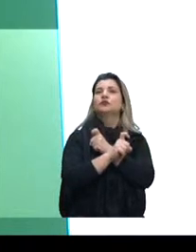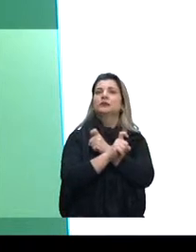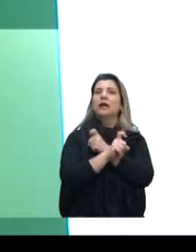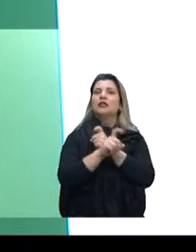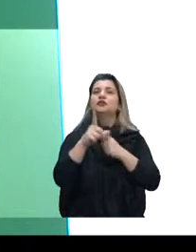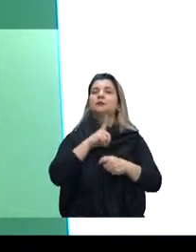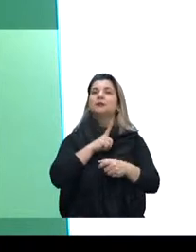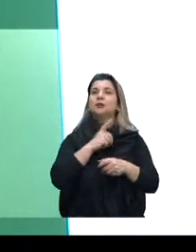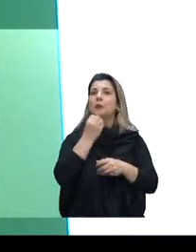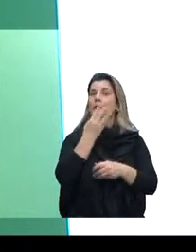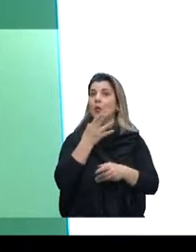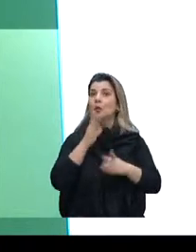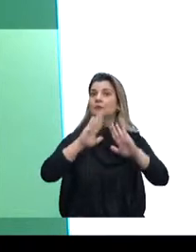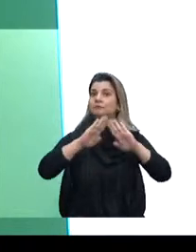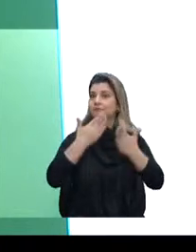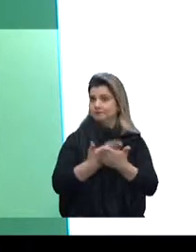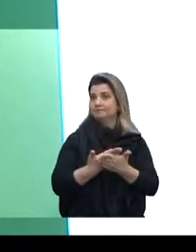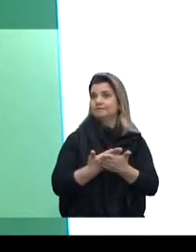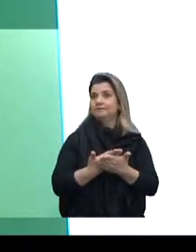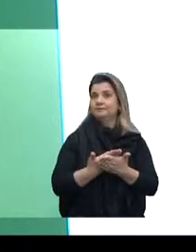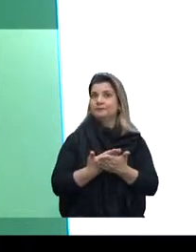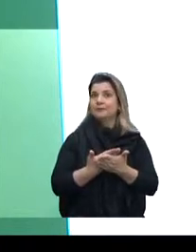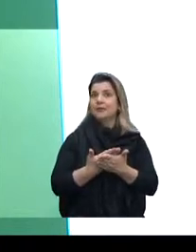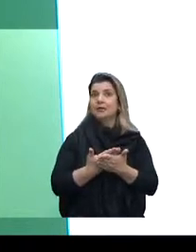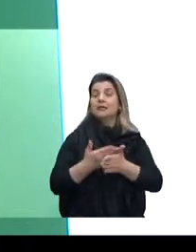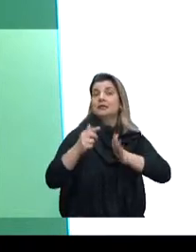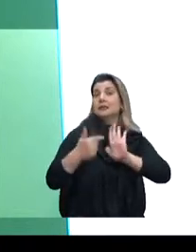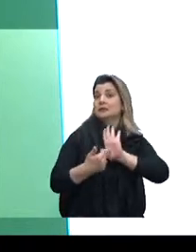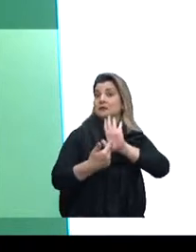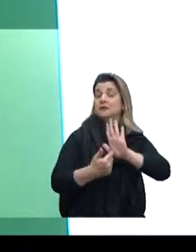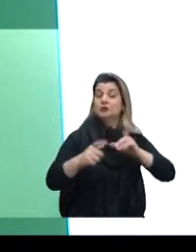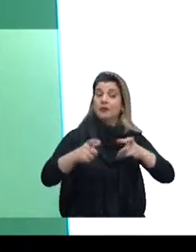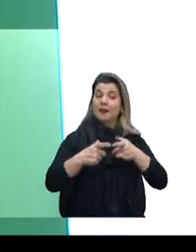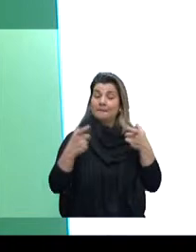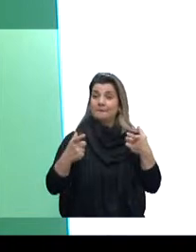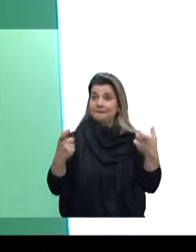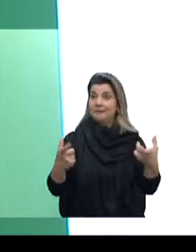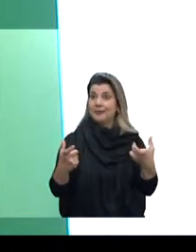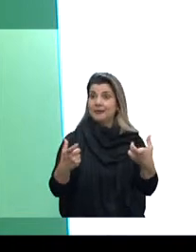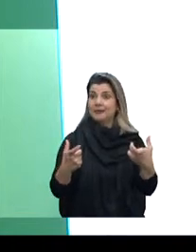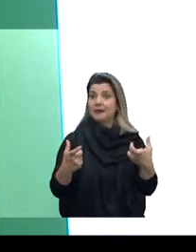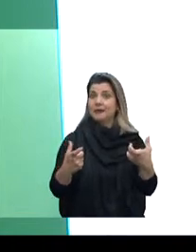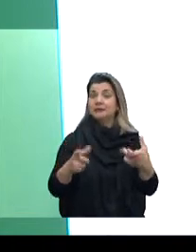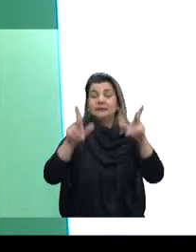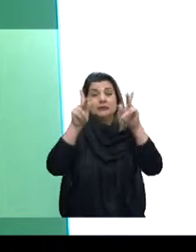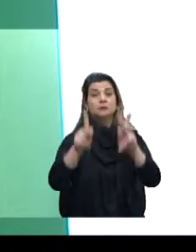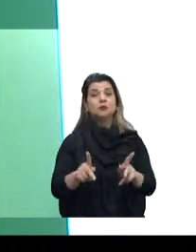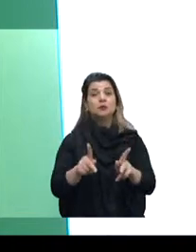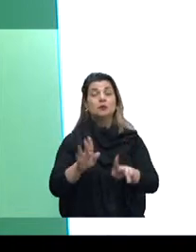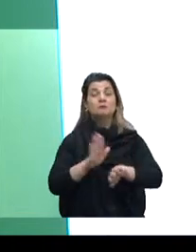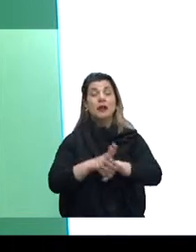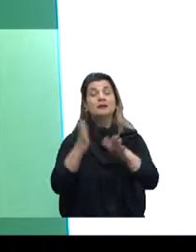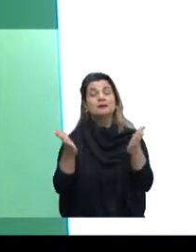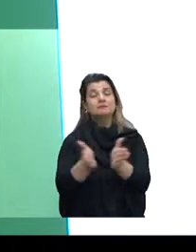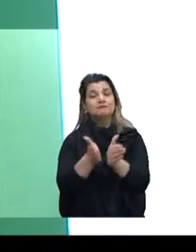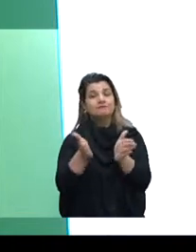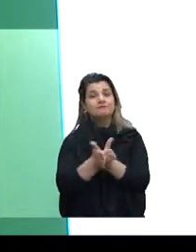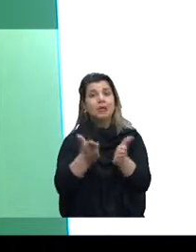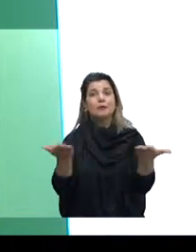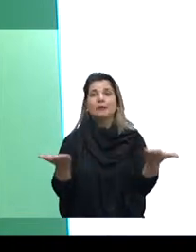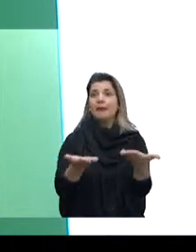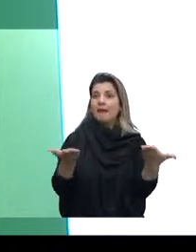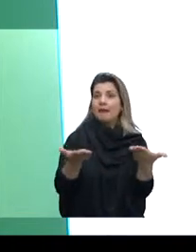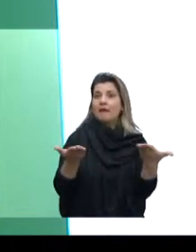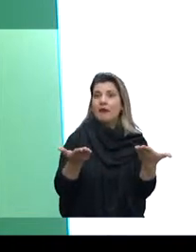acontece? Esse indicador, inclusive, amplia-se em relação ao nacional. E as pessoas mais vulneráveis, que agora